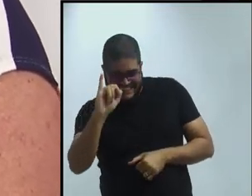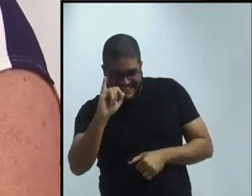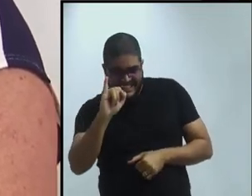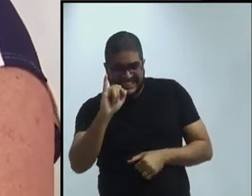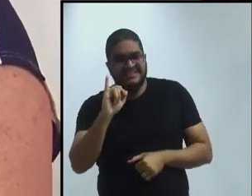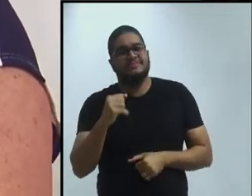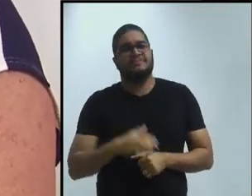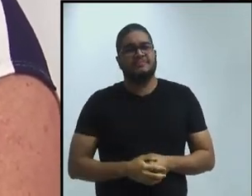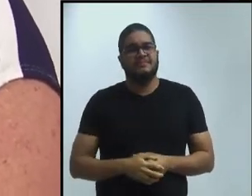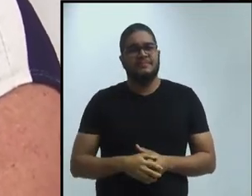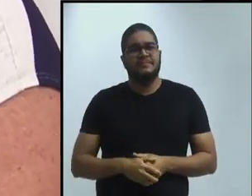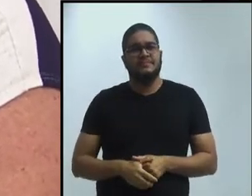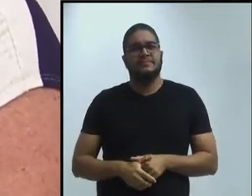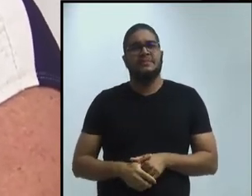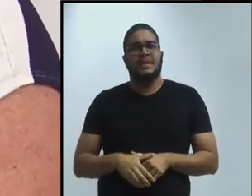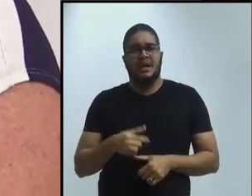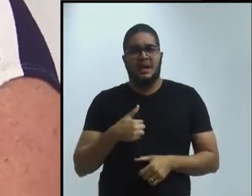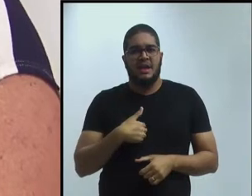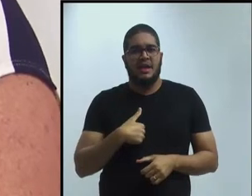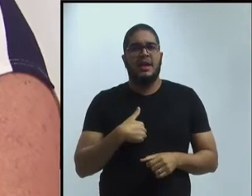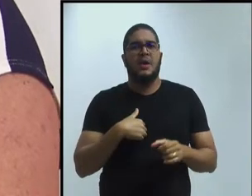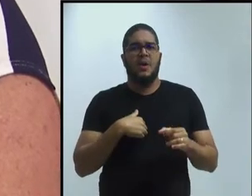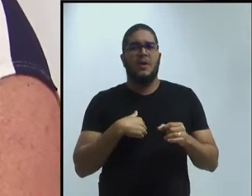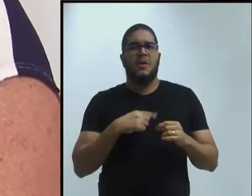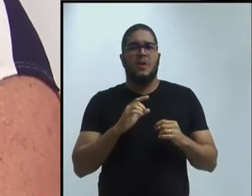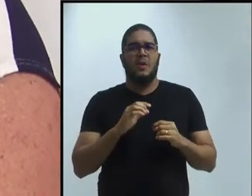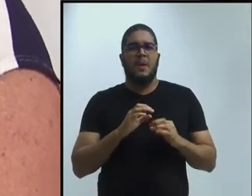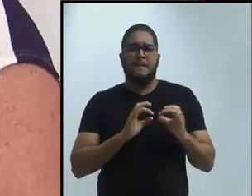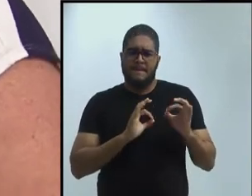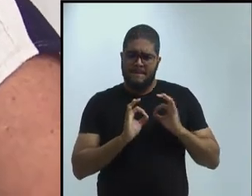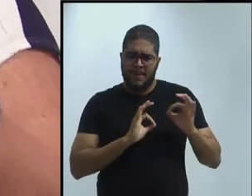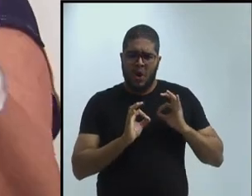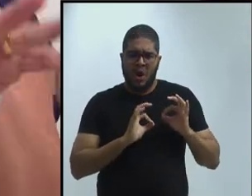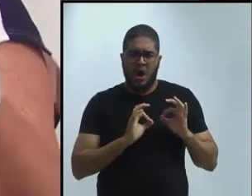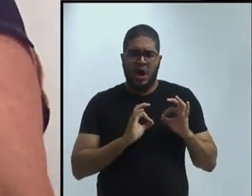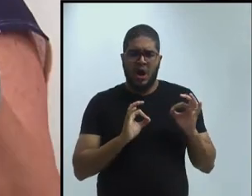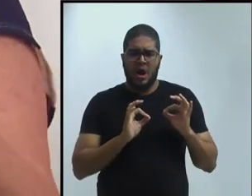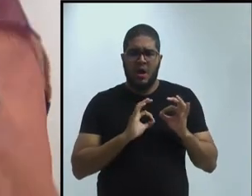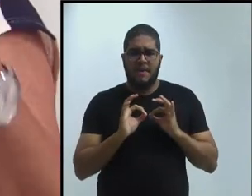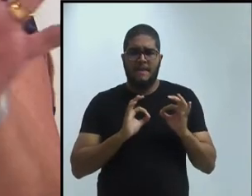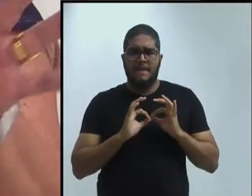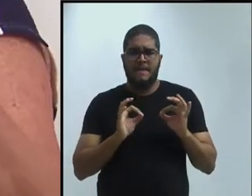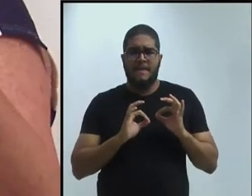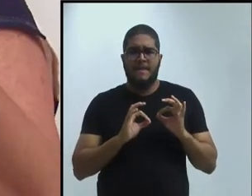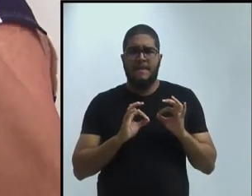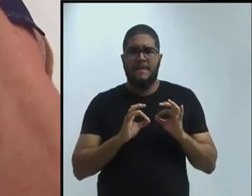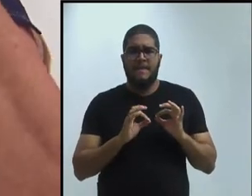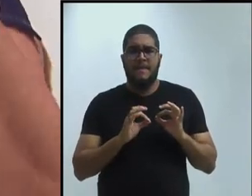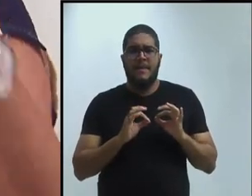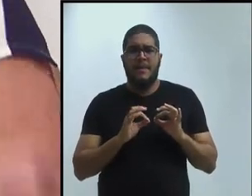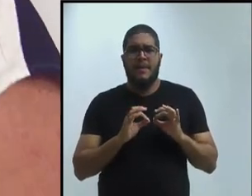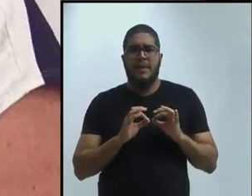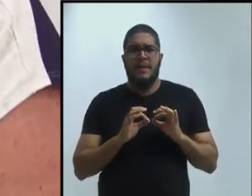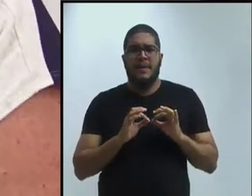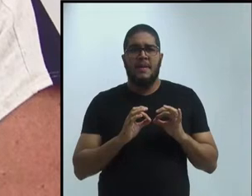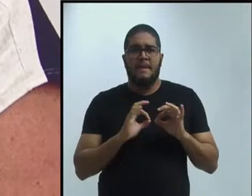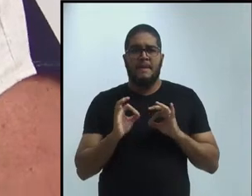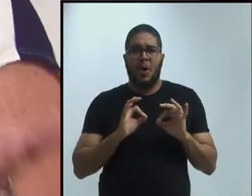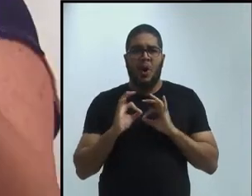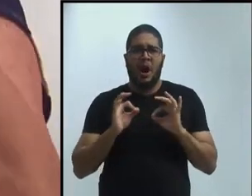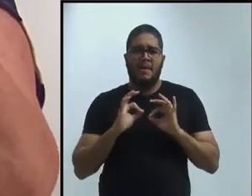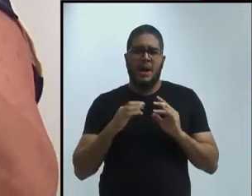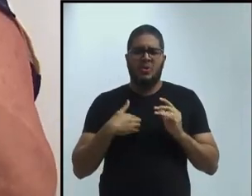Eu estava programando o meu desmame de algum cargo que eu estava. Não me lembro se eu era vice